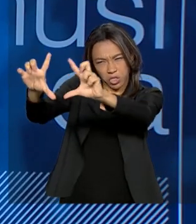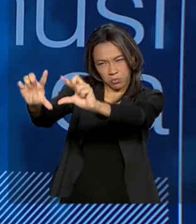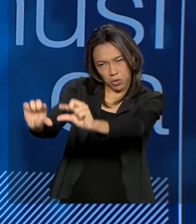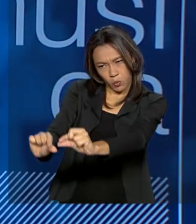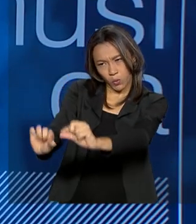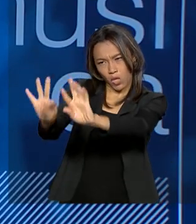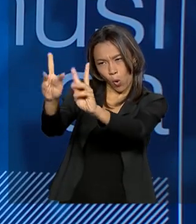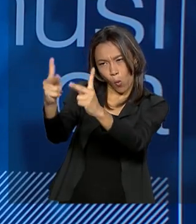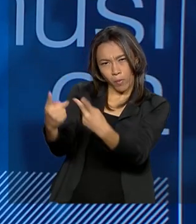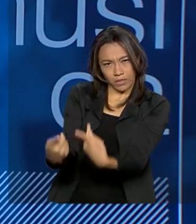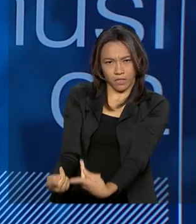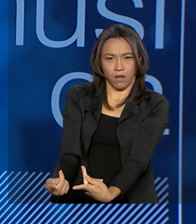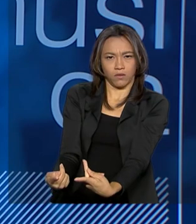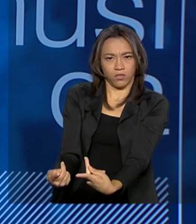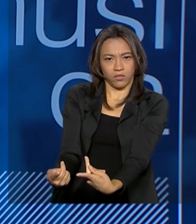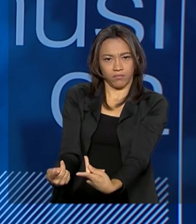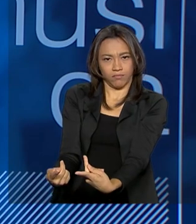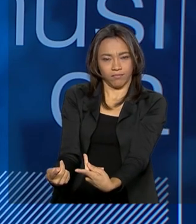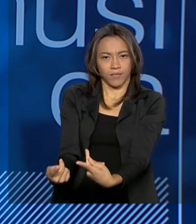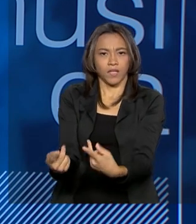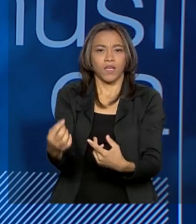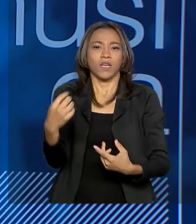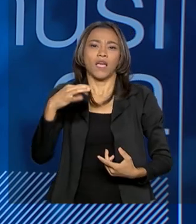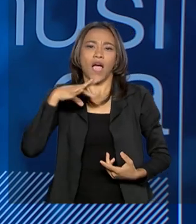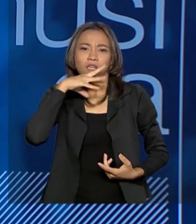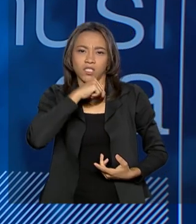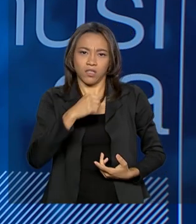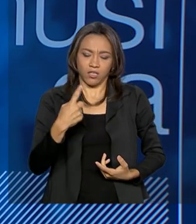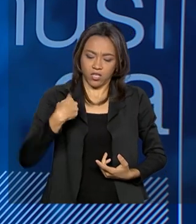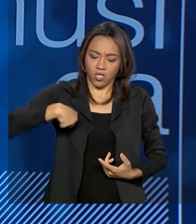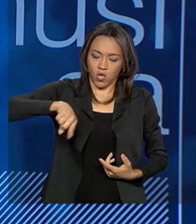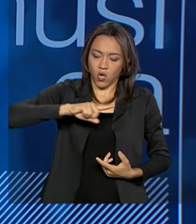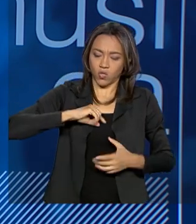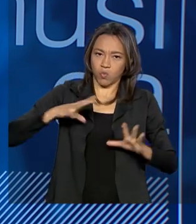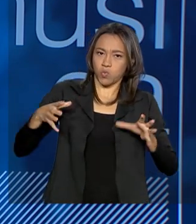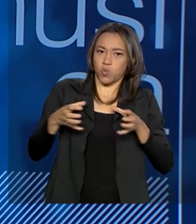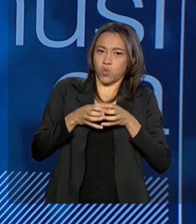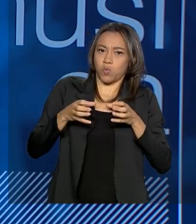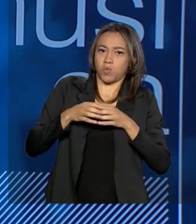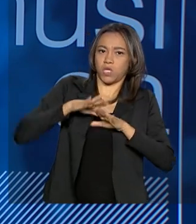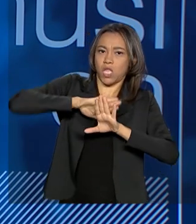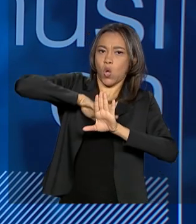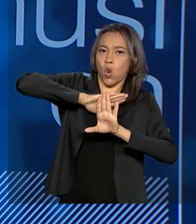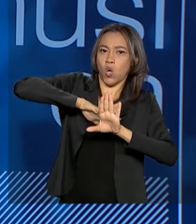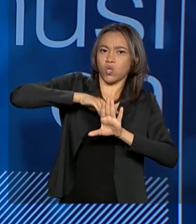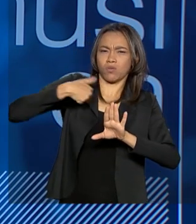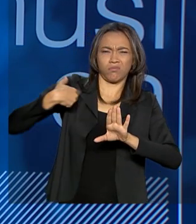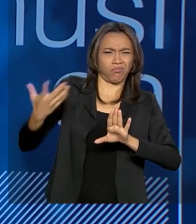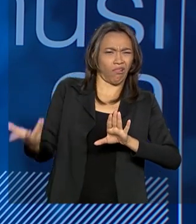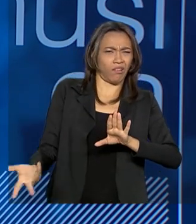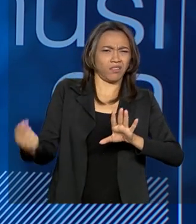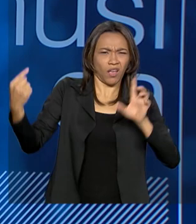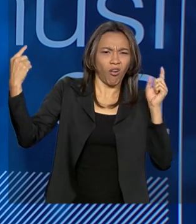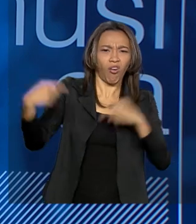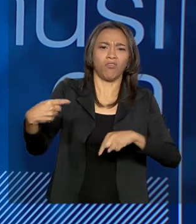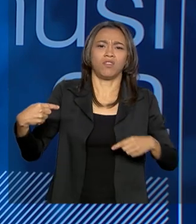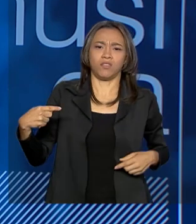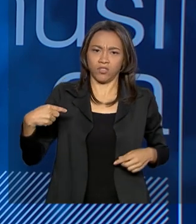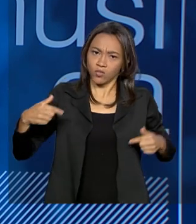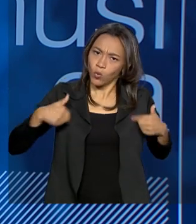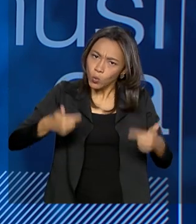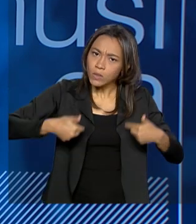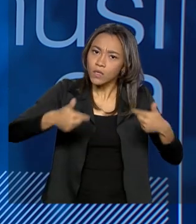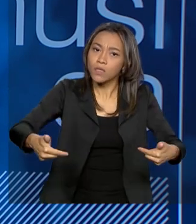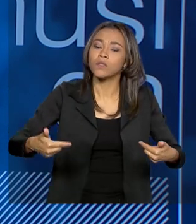reduzem a nossa humanidade, ao nos classificar como categorias ideológicas, é contra isso que nós estamos lutando. Nós estamos